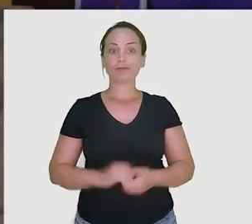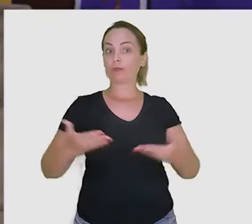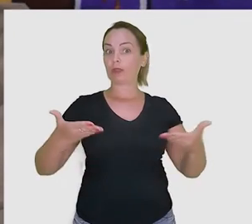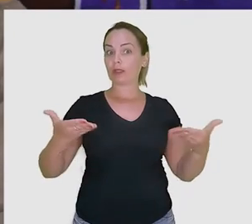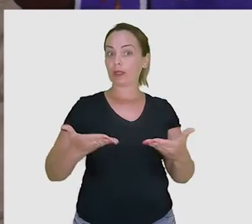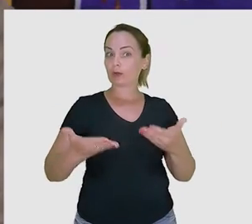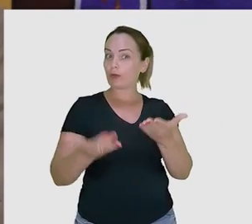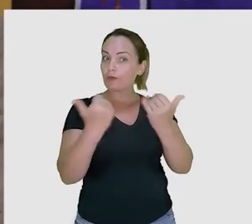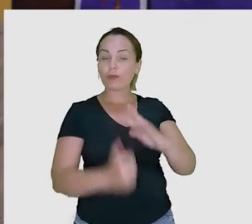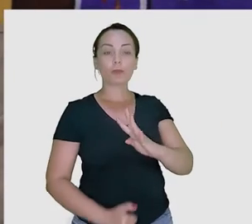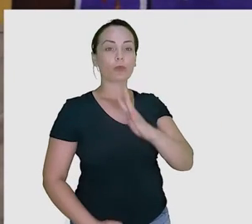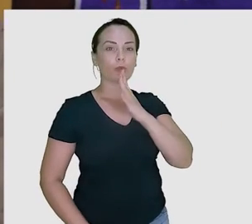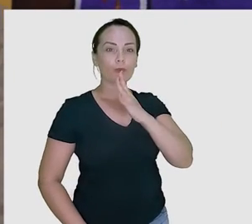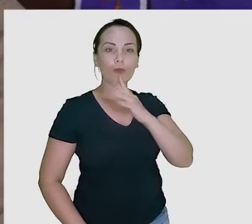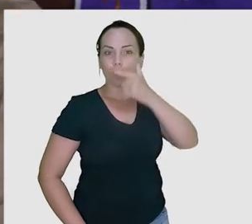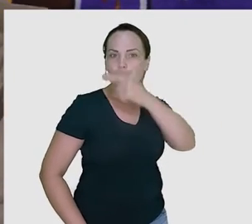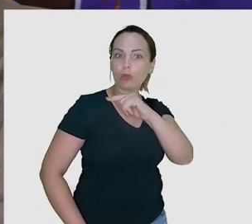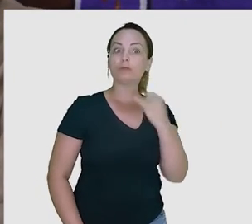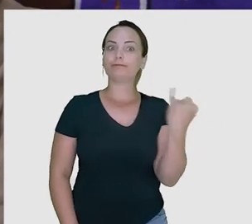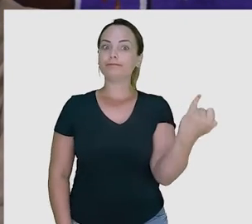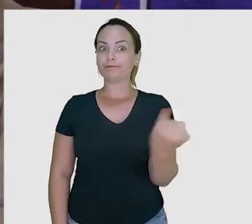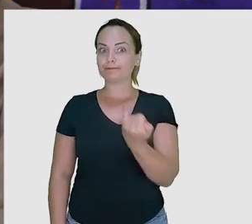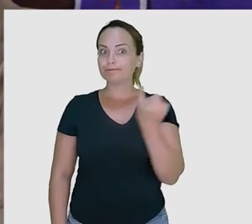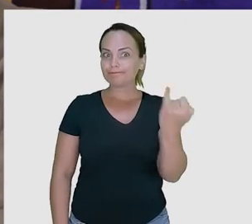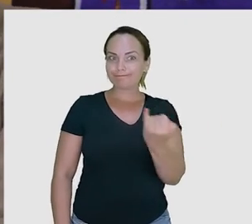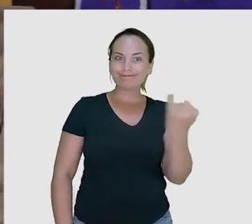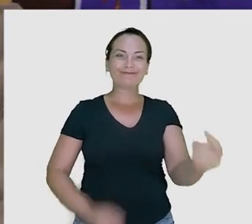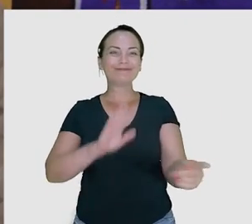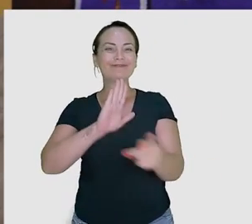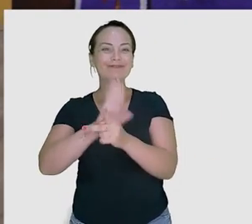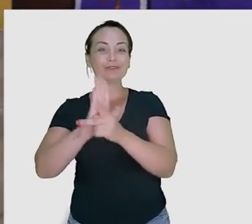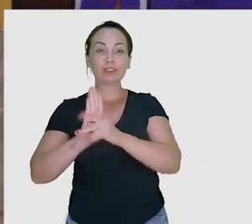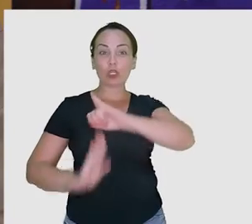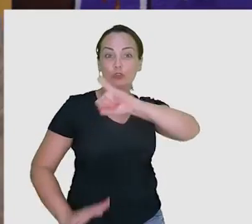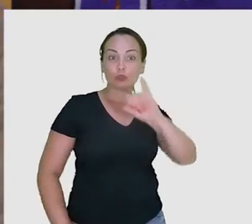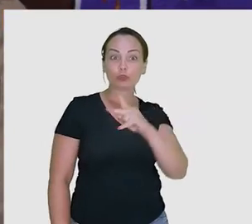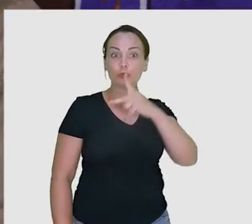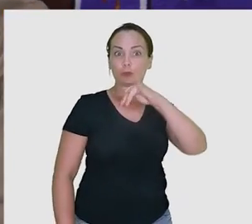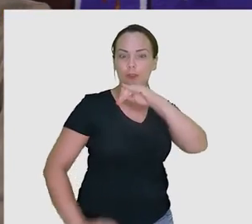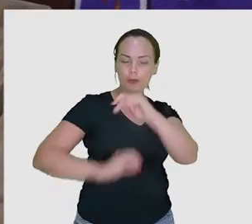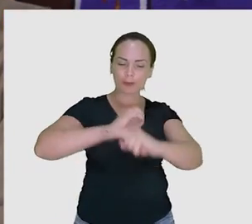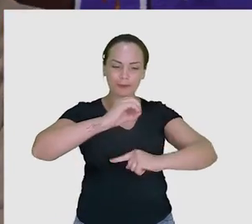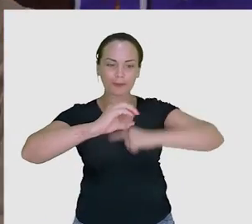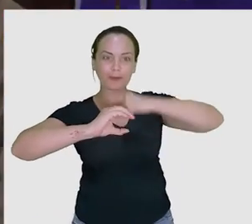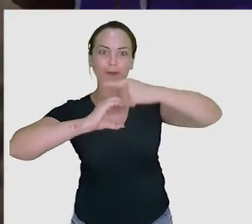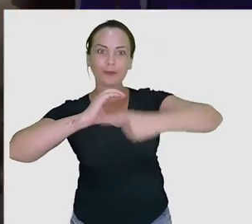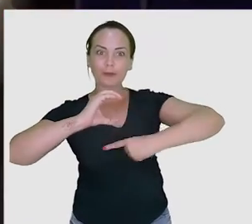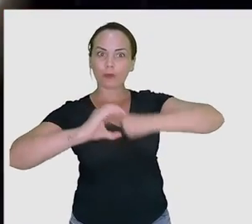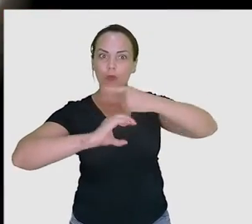E agora vamos conhecer mais um importante. É a vez de Júpiter, o planeta gigante.